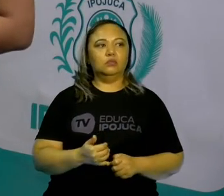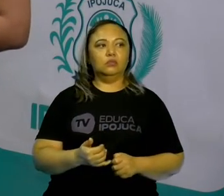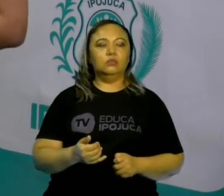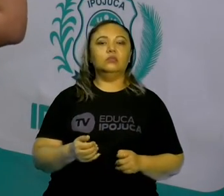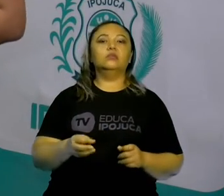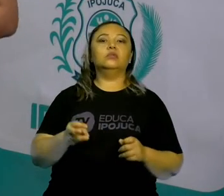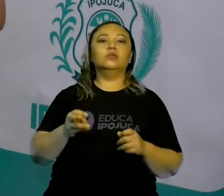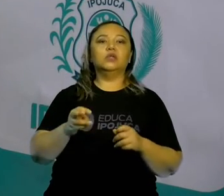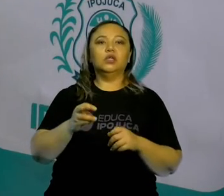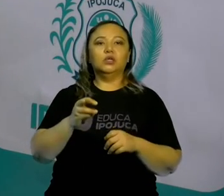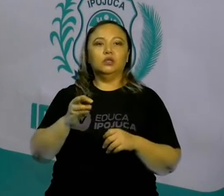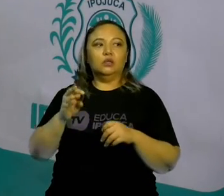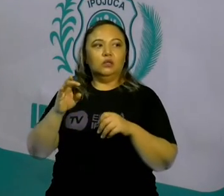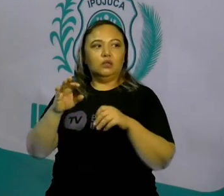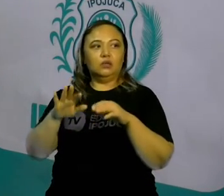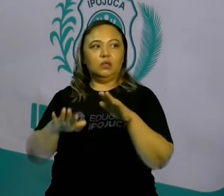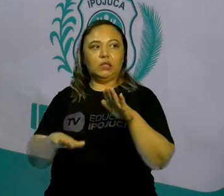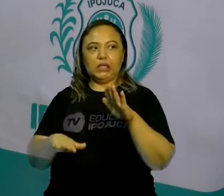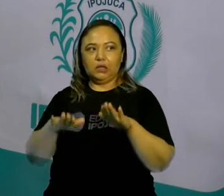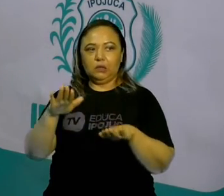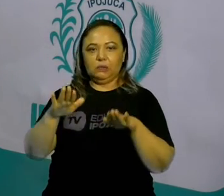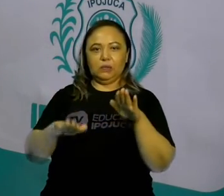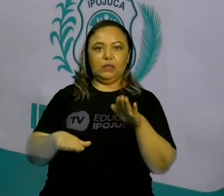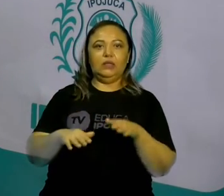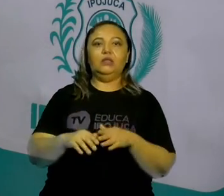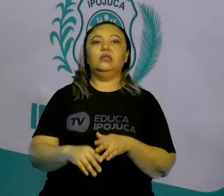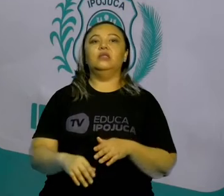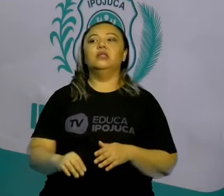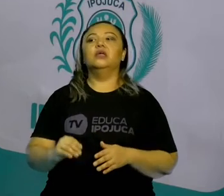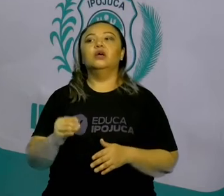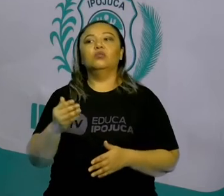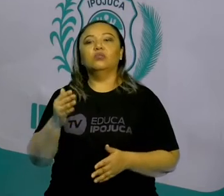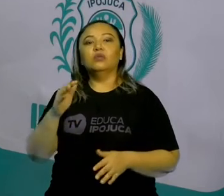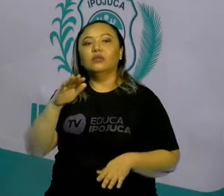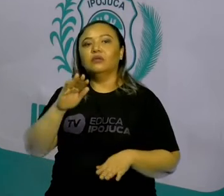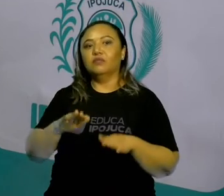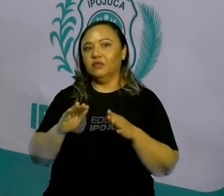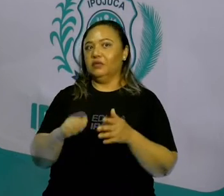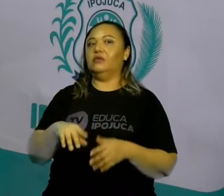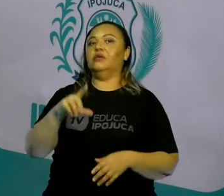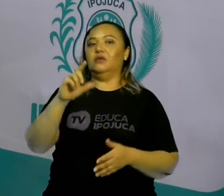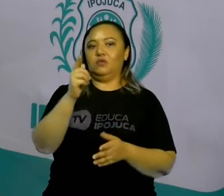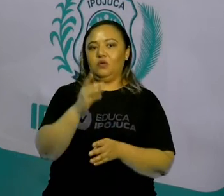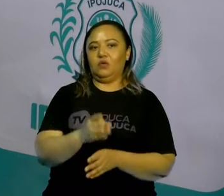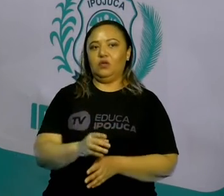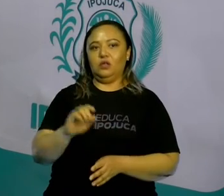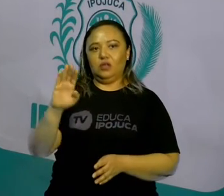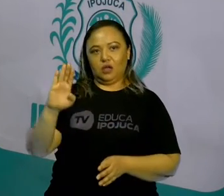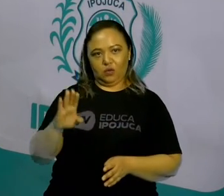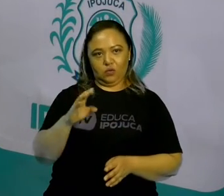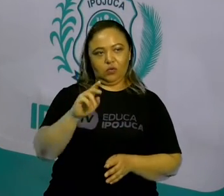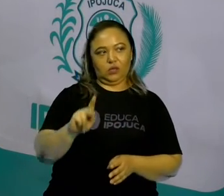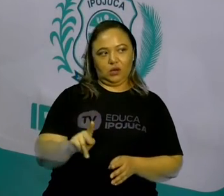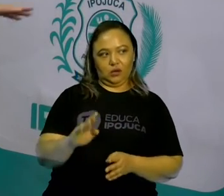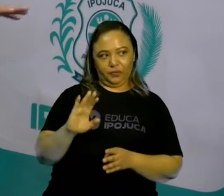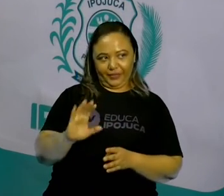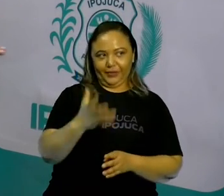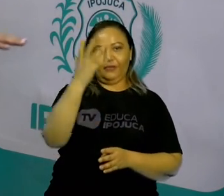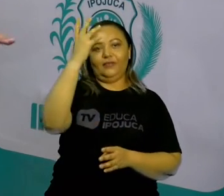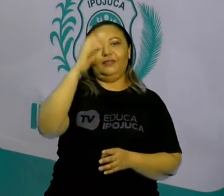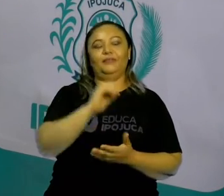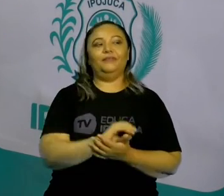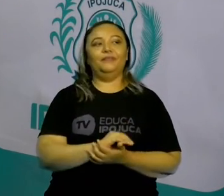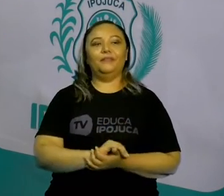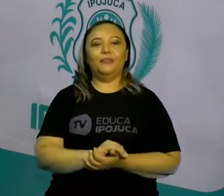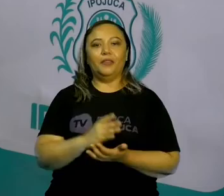probabilidade é a possibilidade nisso acontecer. Tá bom? Então, vamos